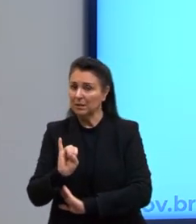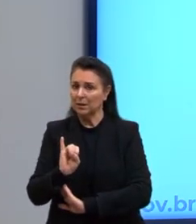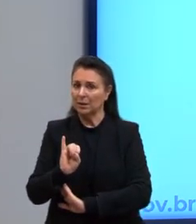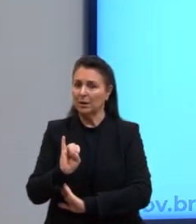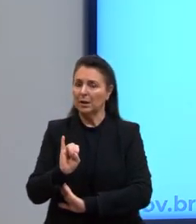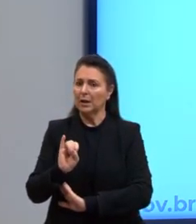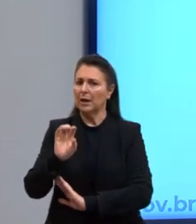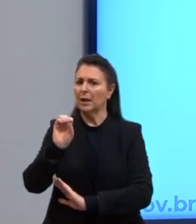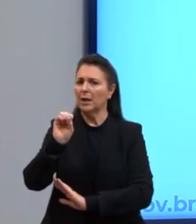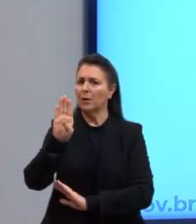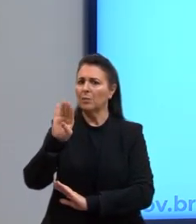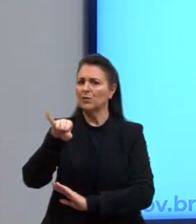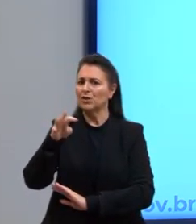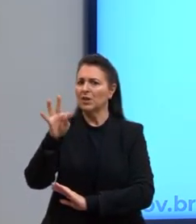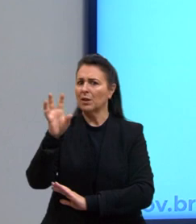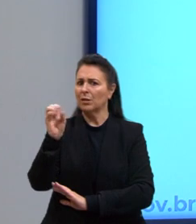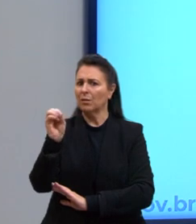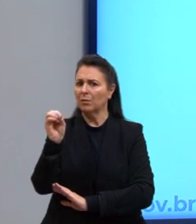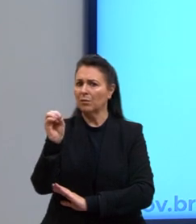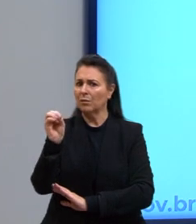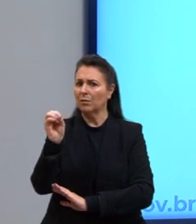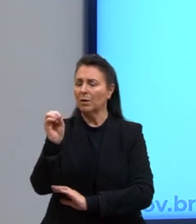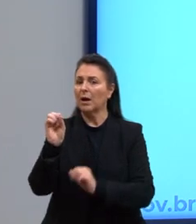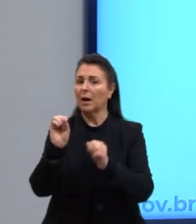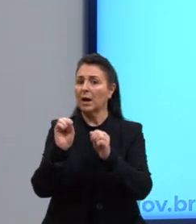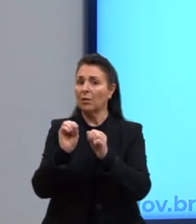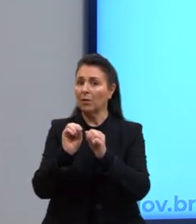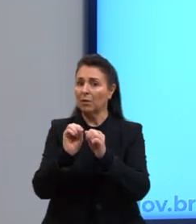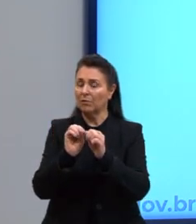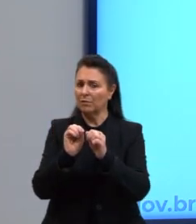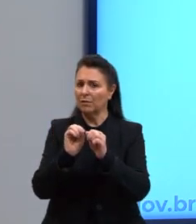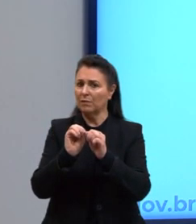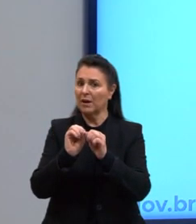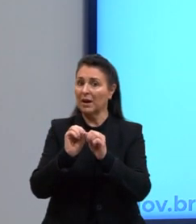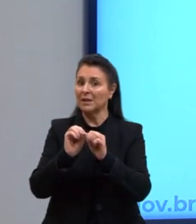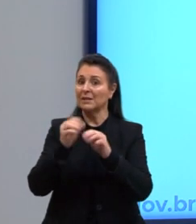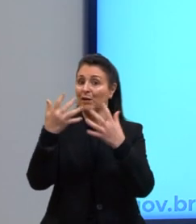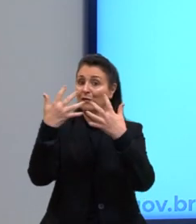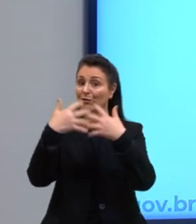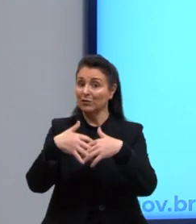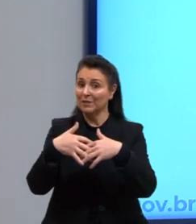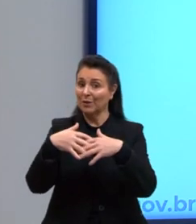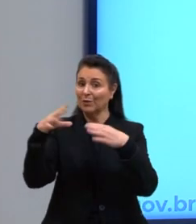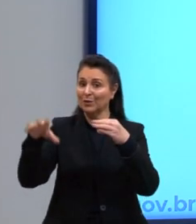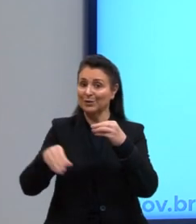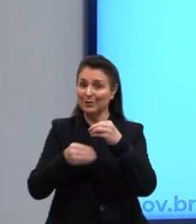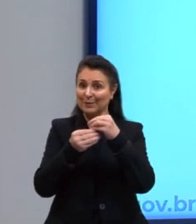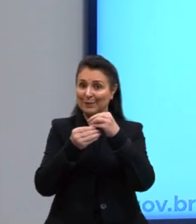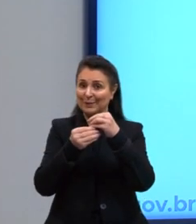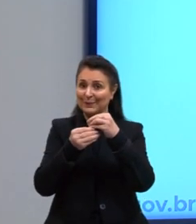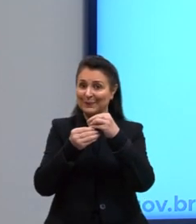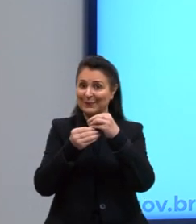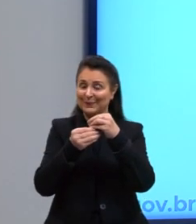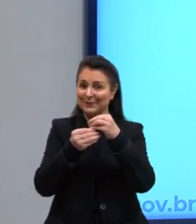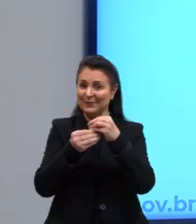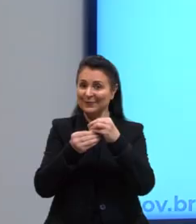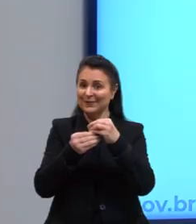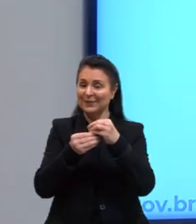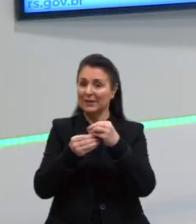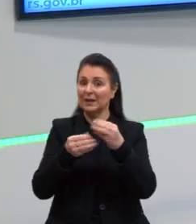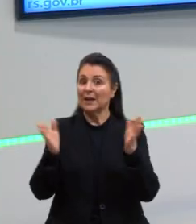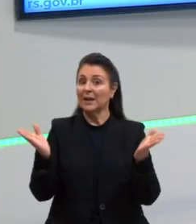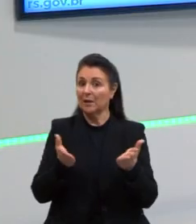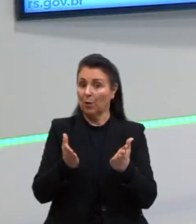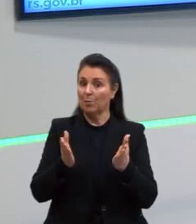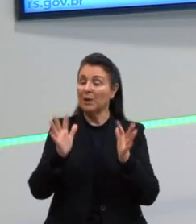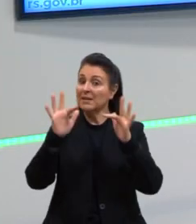é objeto, aqui ele vai fazer a função de complemento. Então, vamos, para fechar